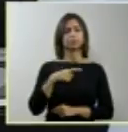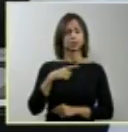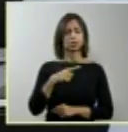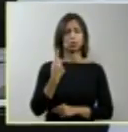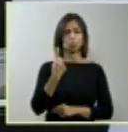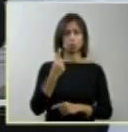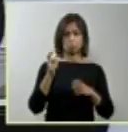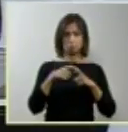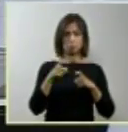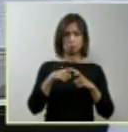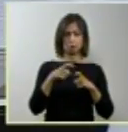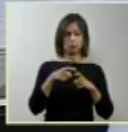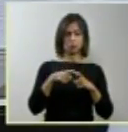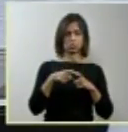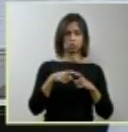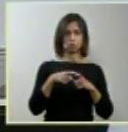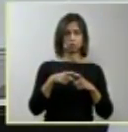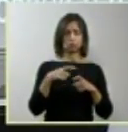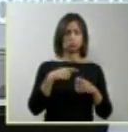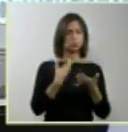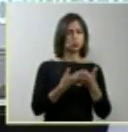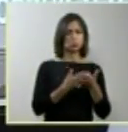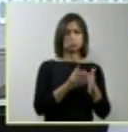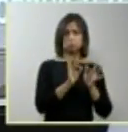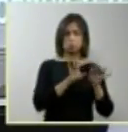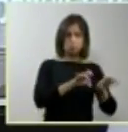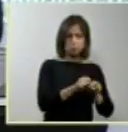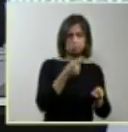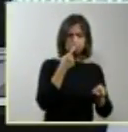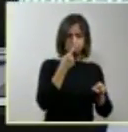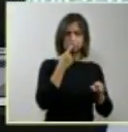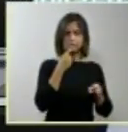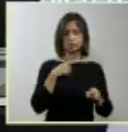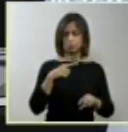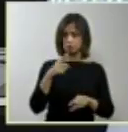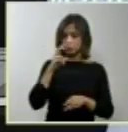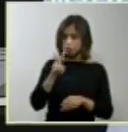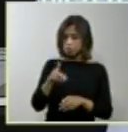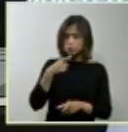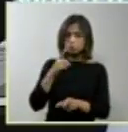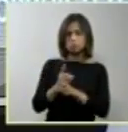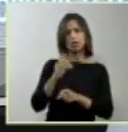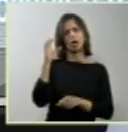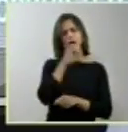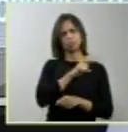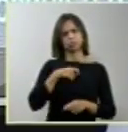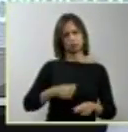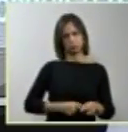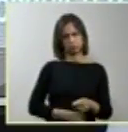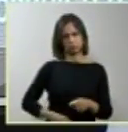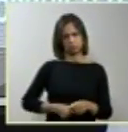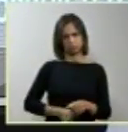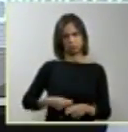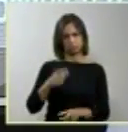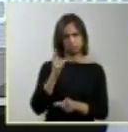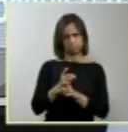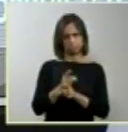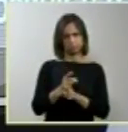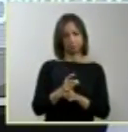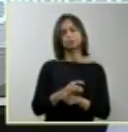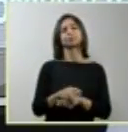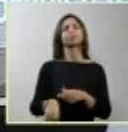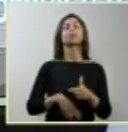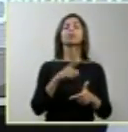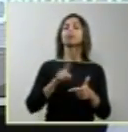estabelecer esse diagnóstico. Também, segundo o Conselho Federal de